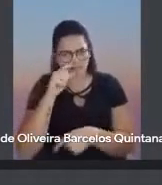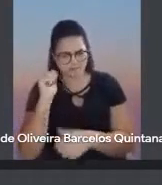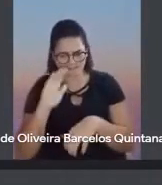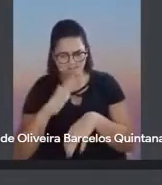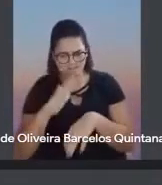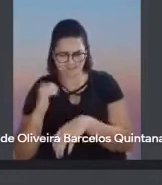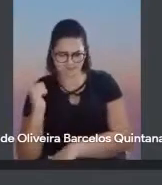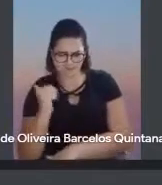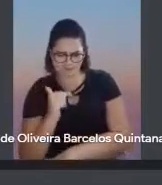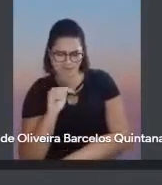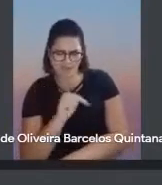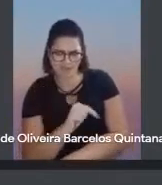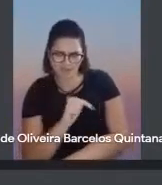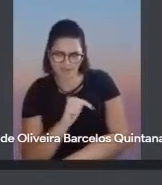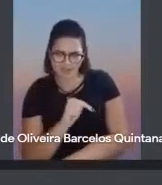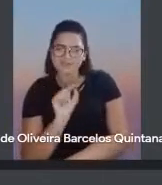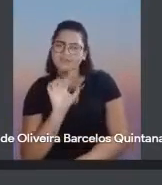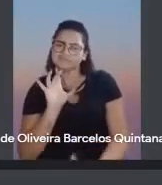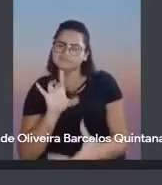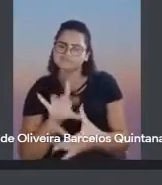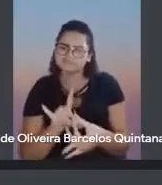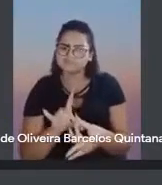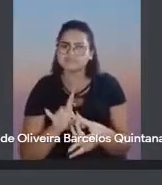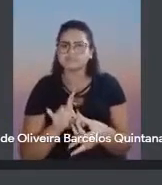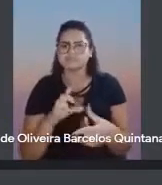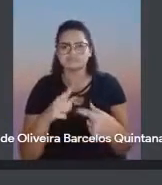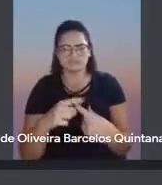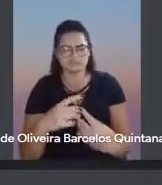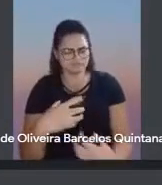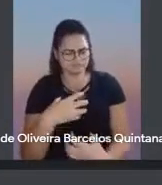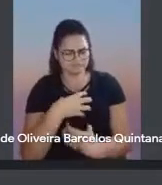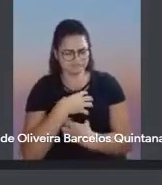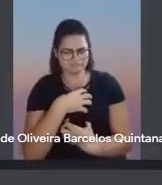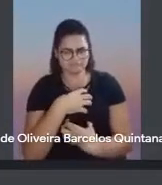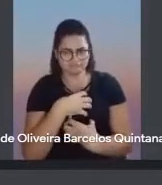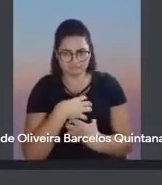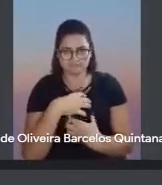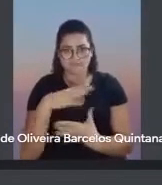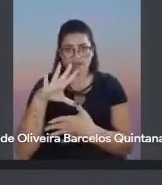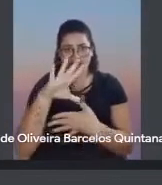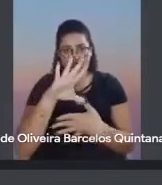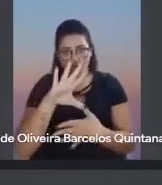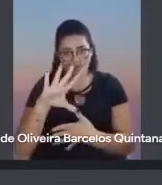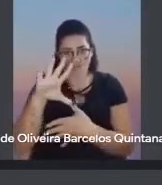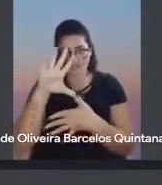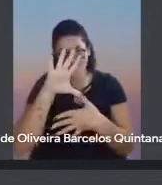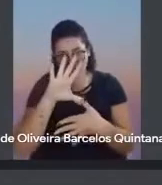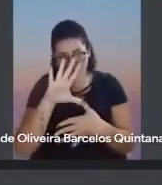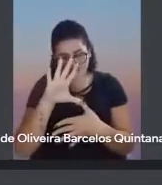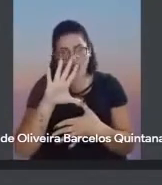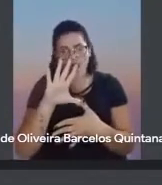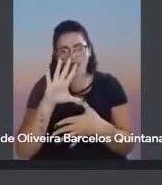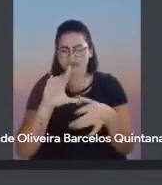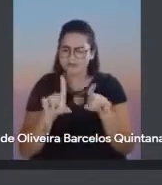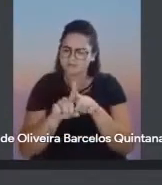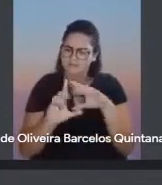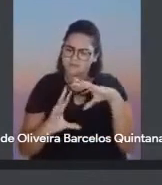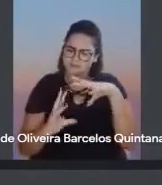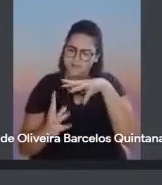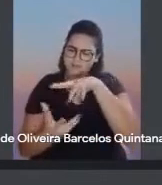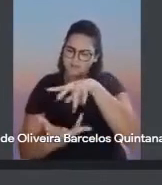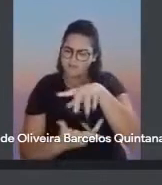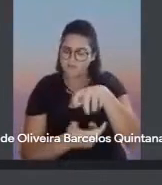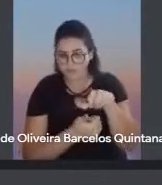aproximação dos espíritos na América Latina, no mundo inteiro. No